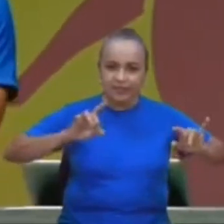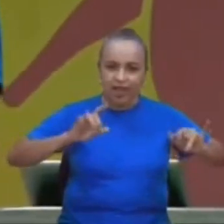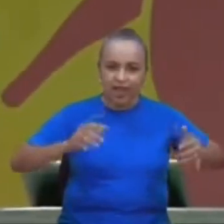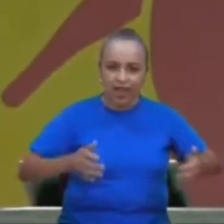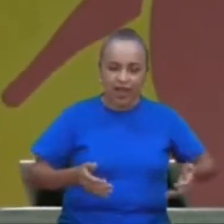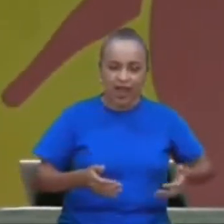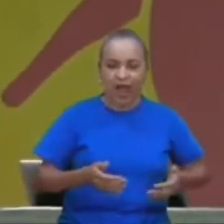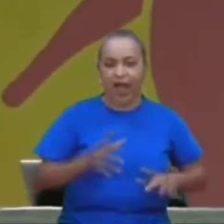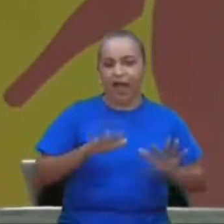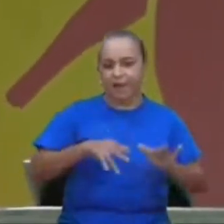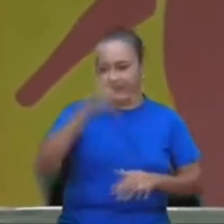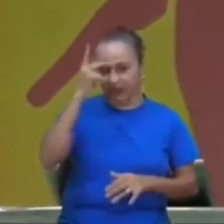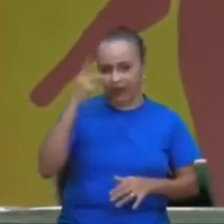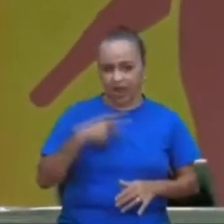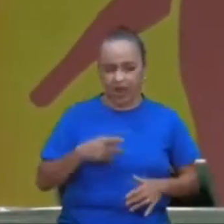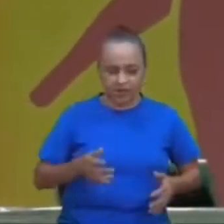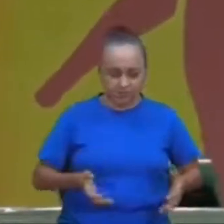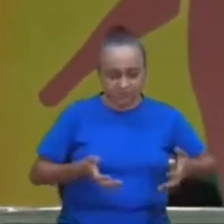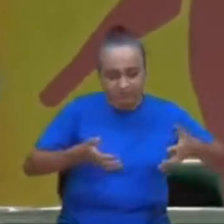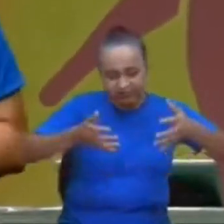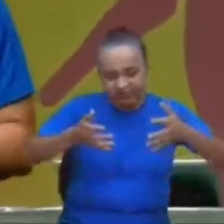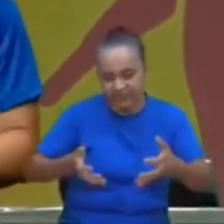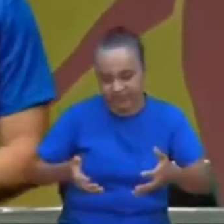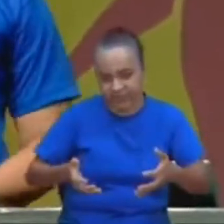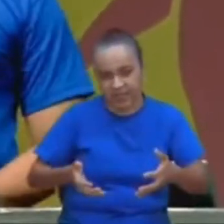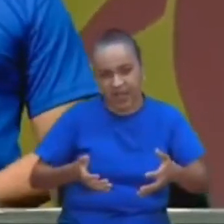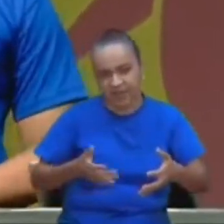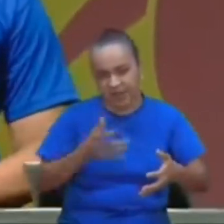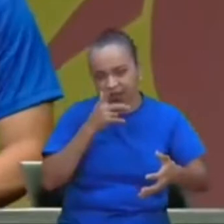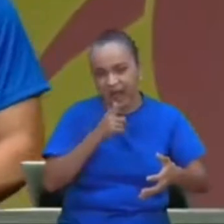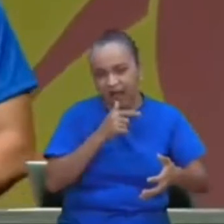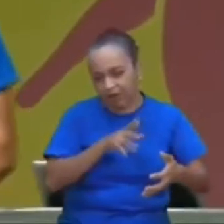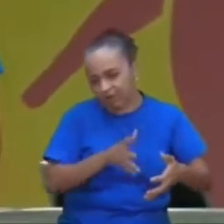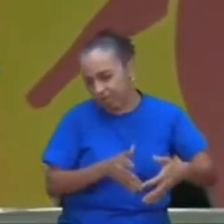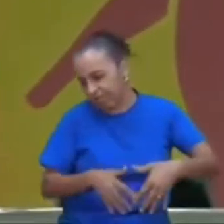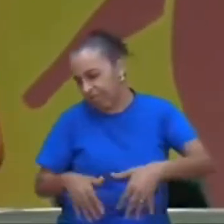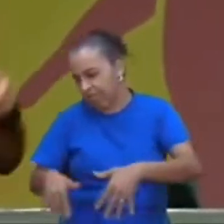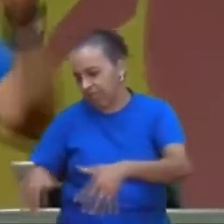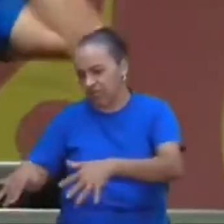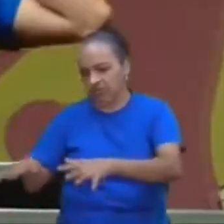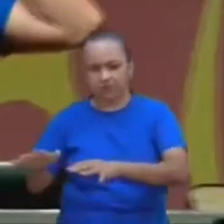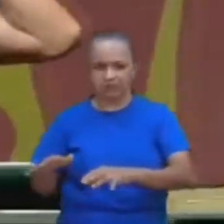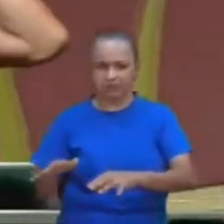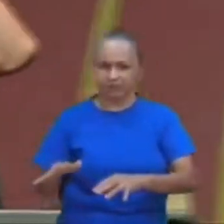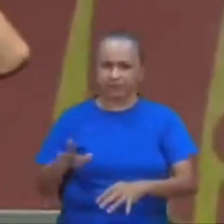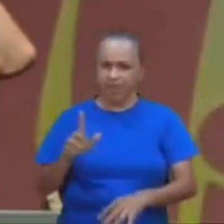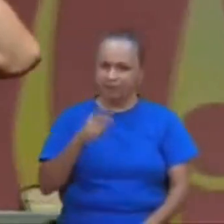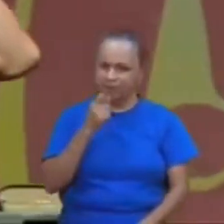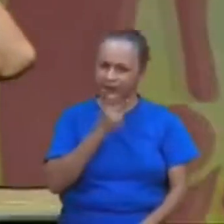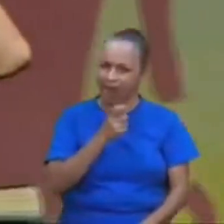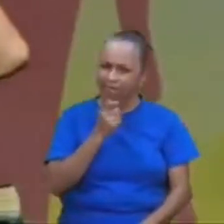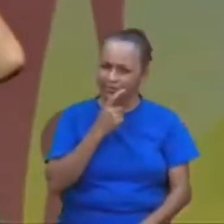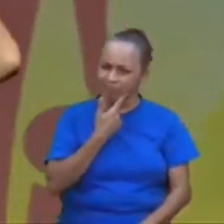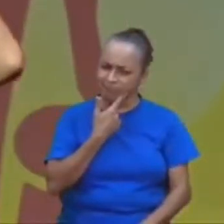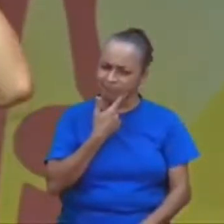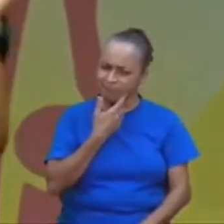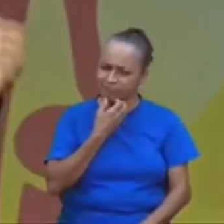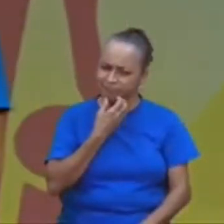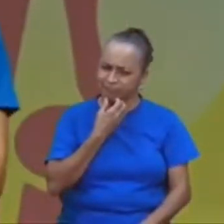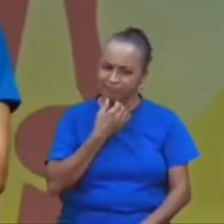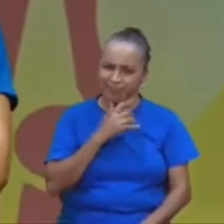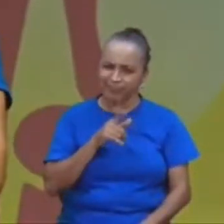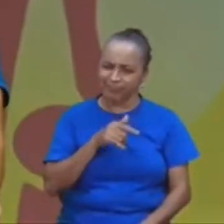banheira, a água escorria, para um lado só, né, foi uma piada, tá, mas não é, que não era por isso não,